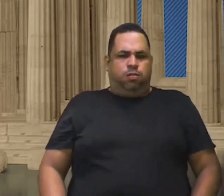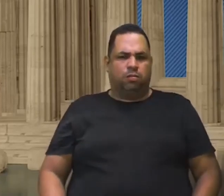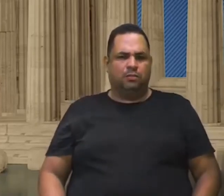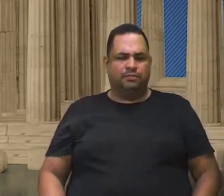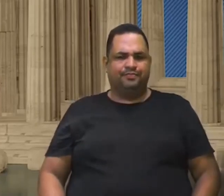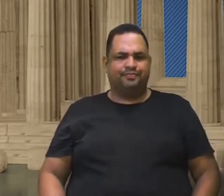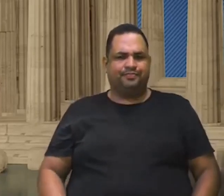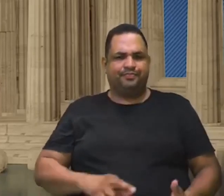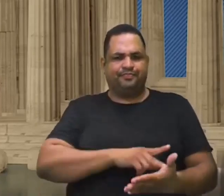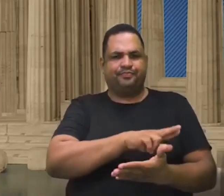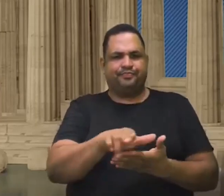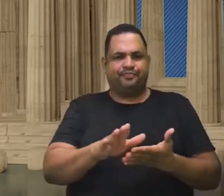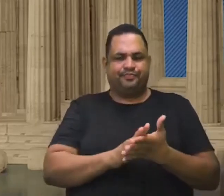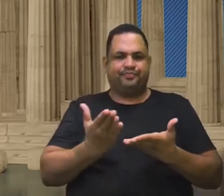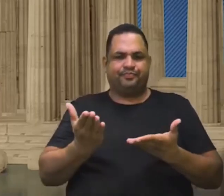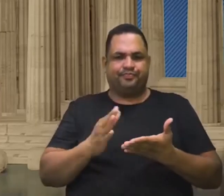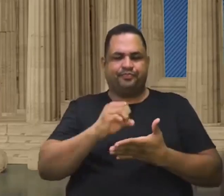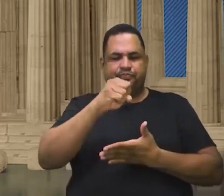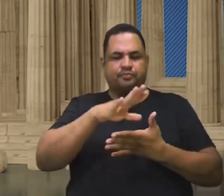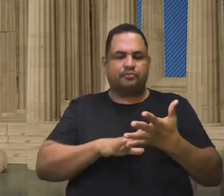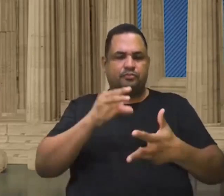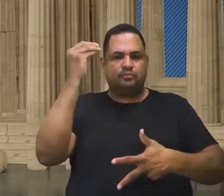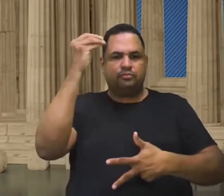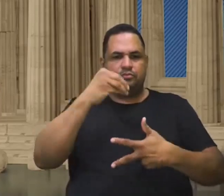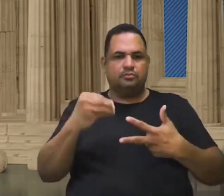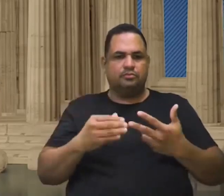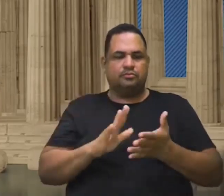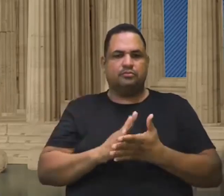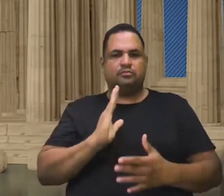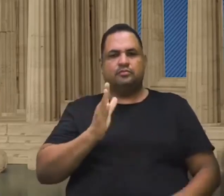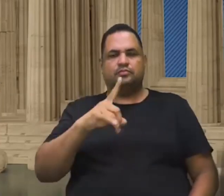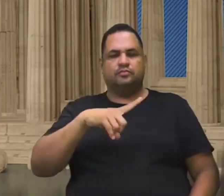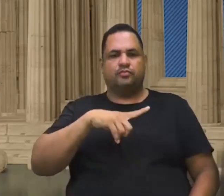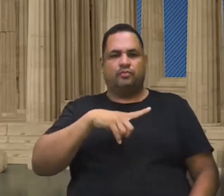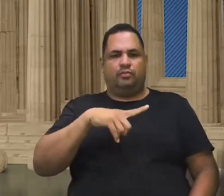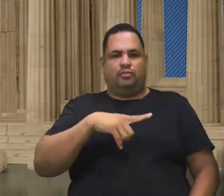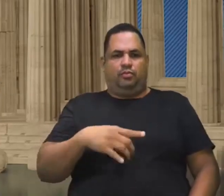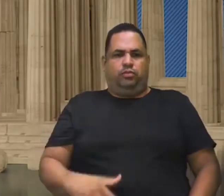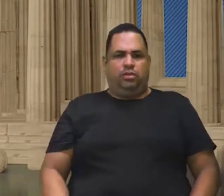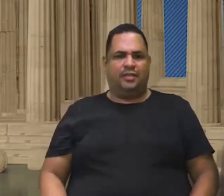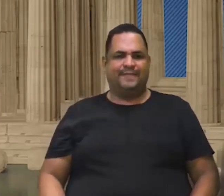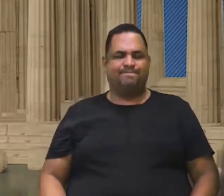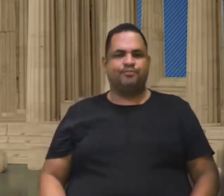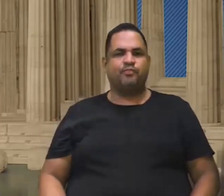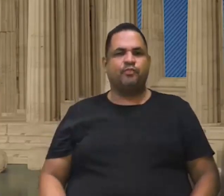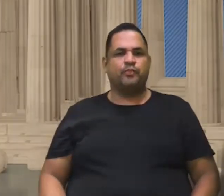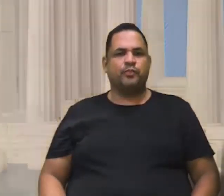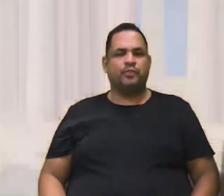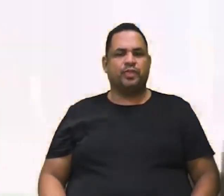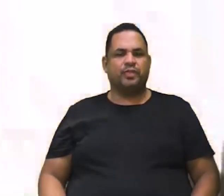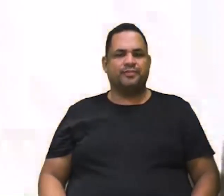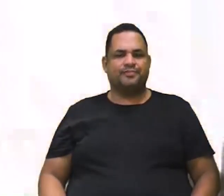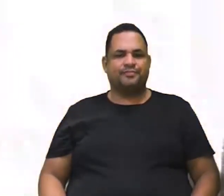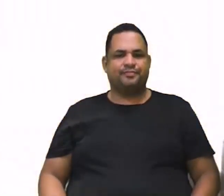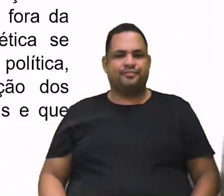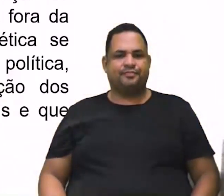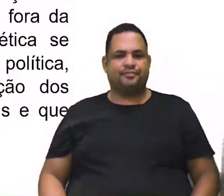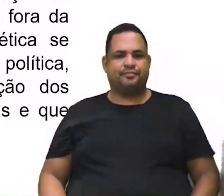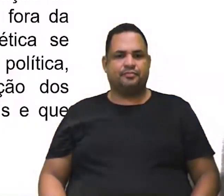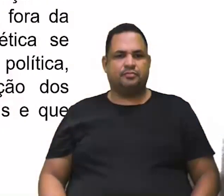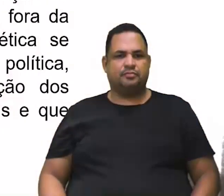questões, que caem no Enem, que já caíram, e parecidas. Vamos lá ver a nossa de hoje, olha aí.